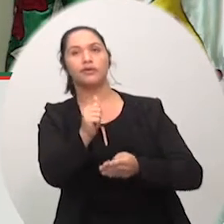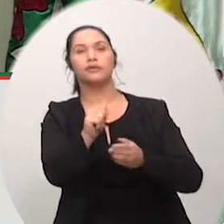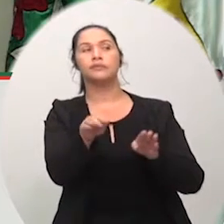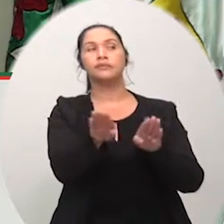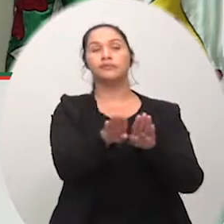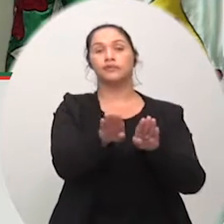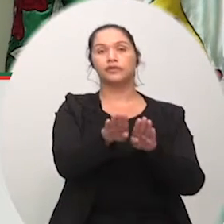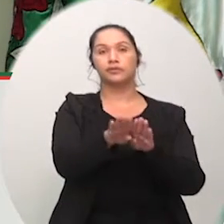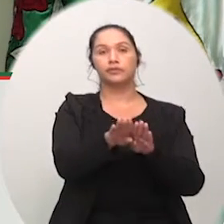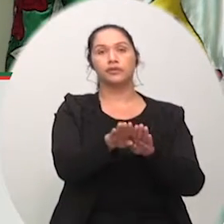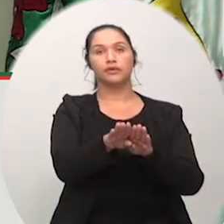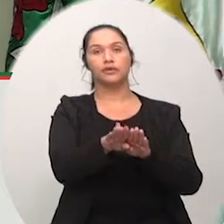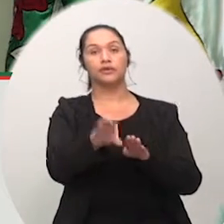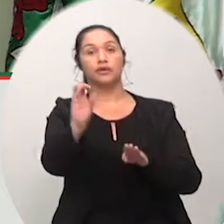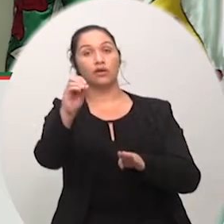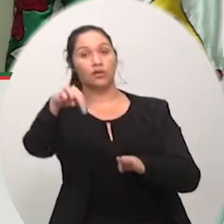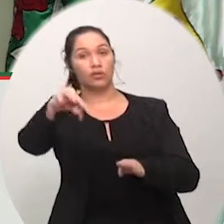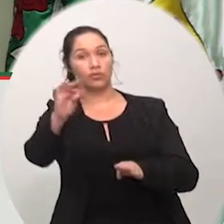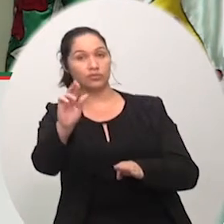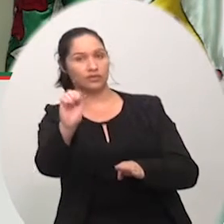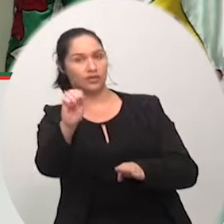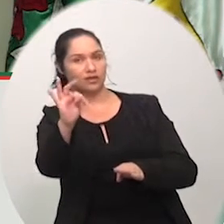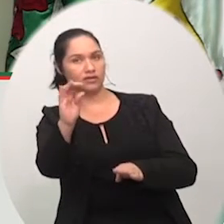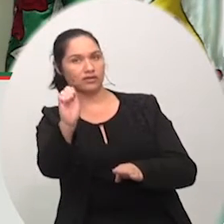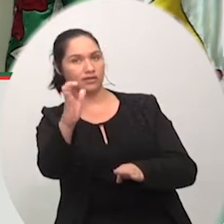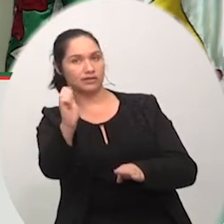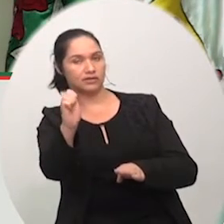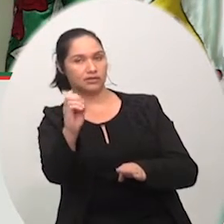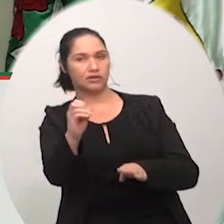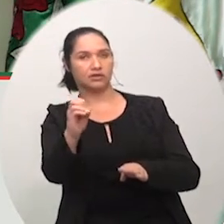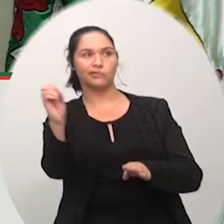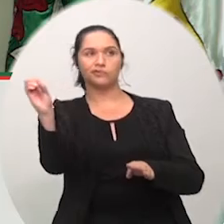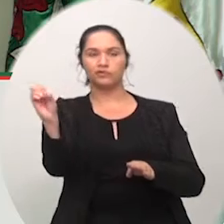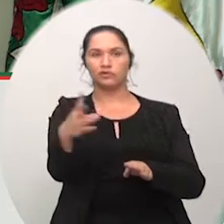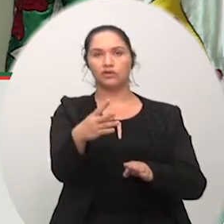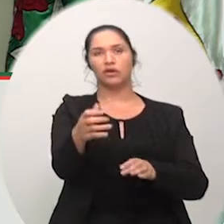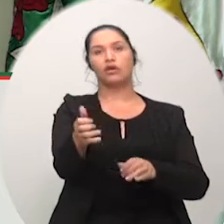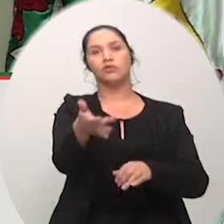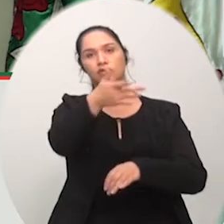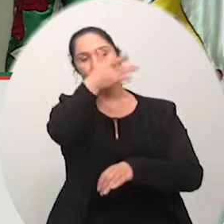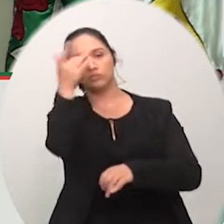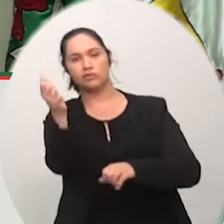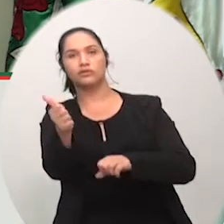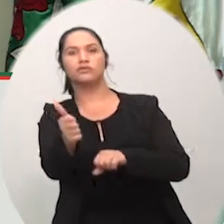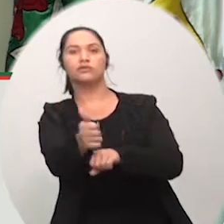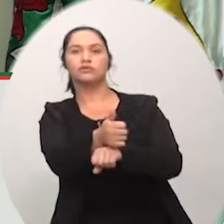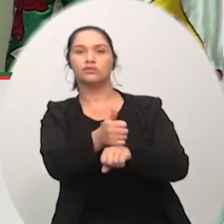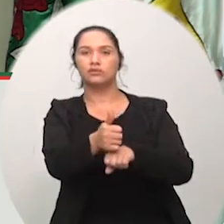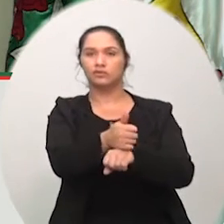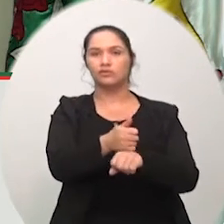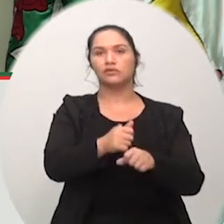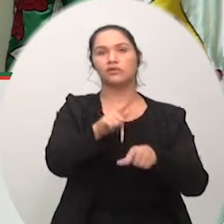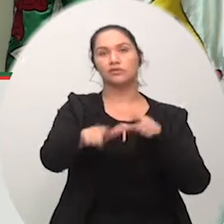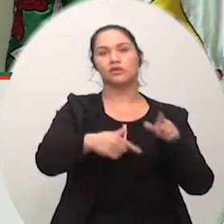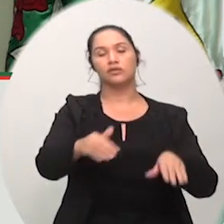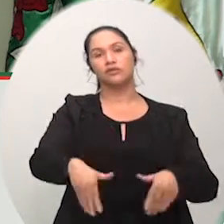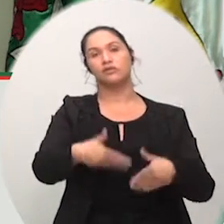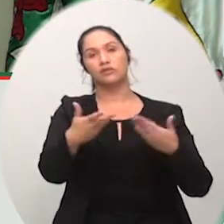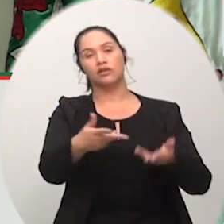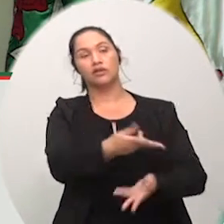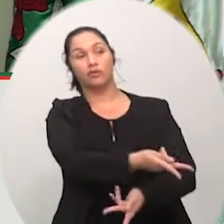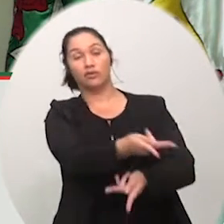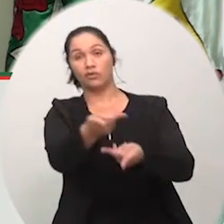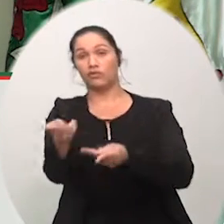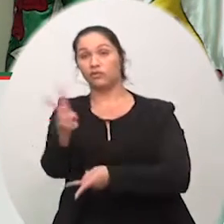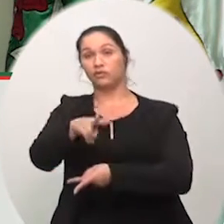de novos profissionais então gostaria de convidar todos os vereadores a participar desta reunião sexta-feira